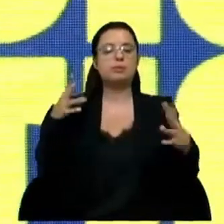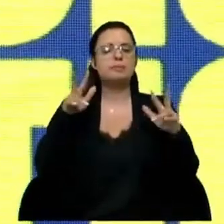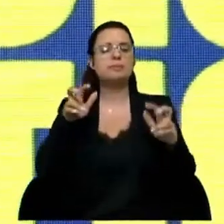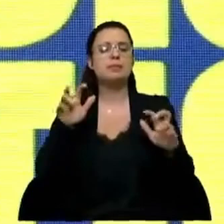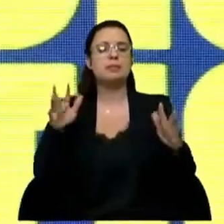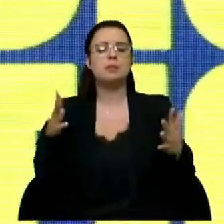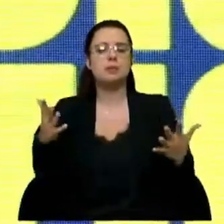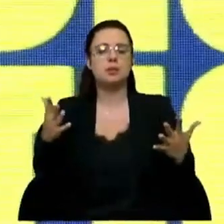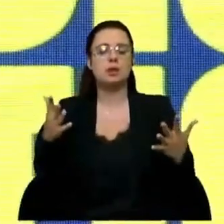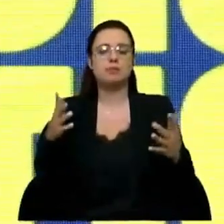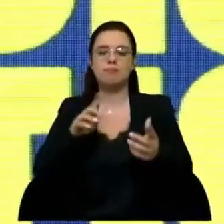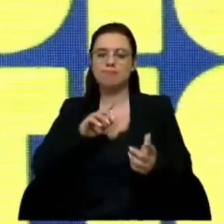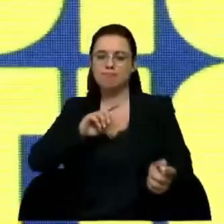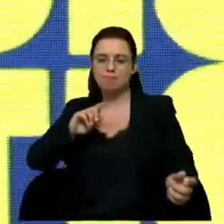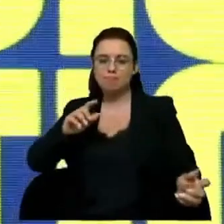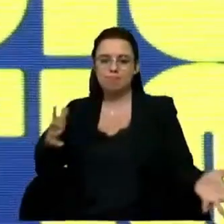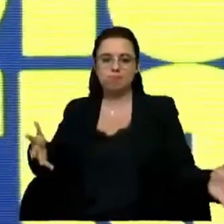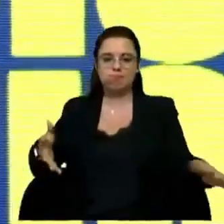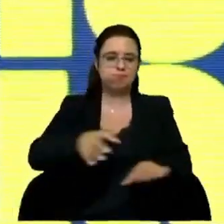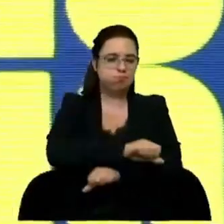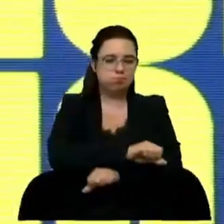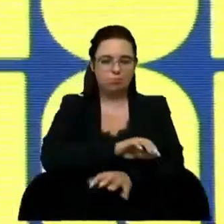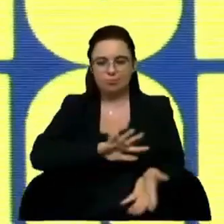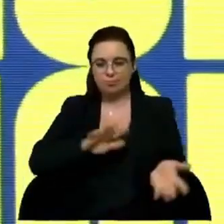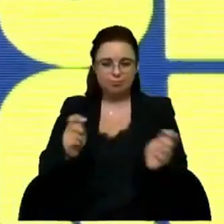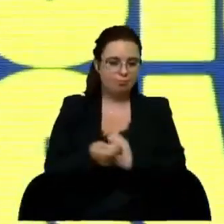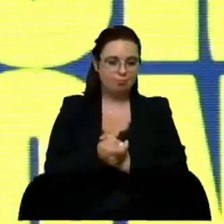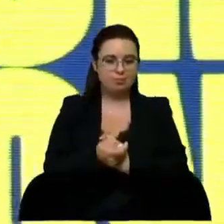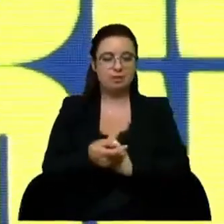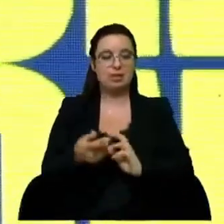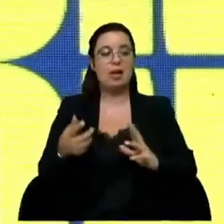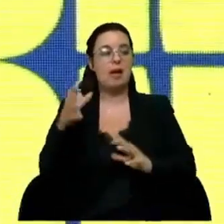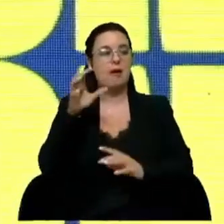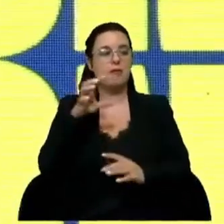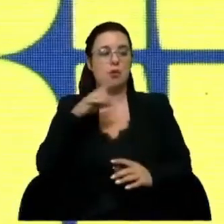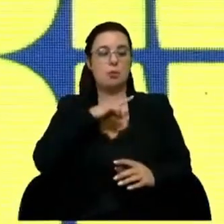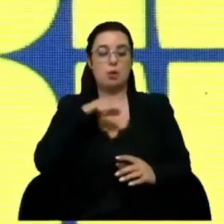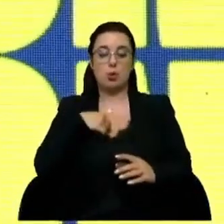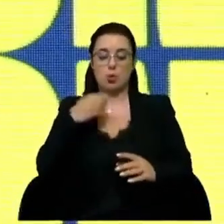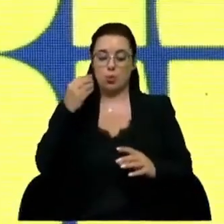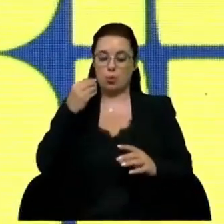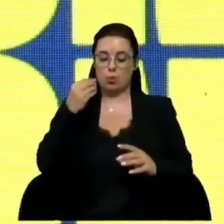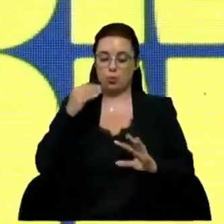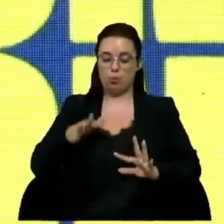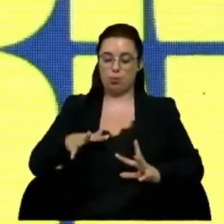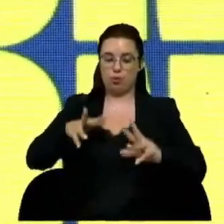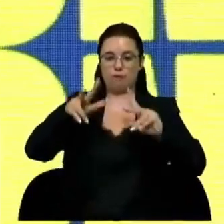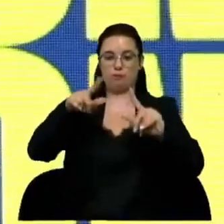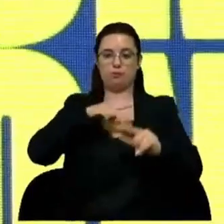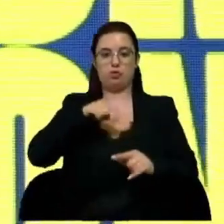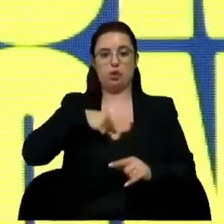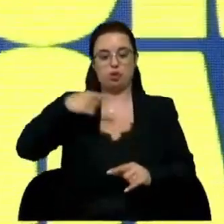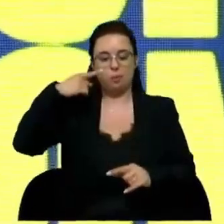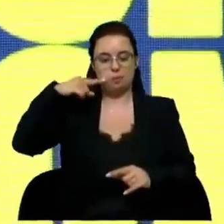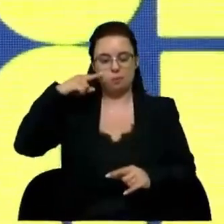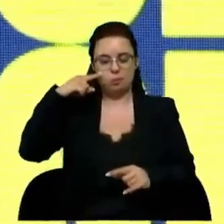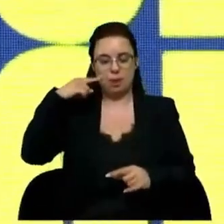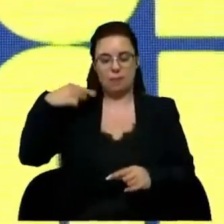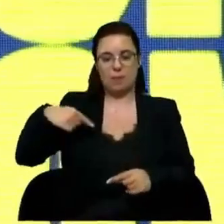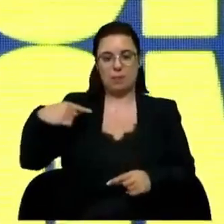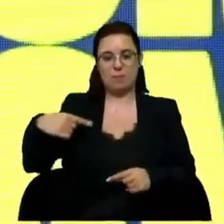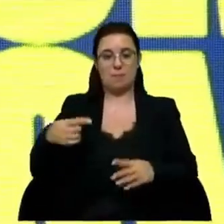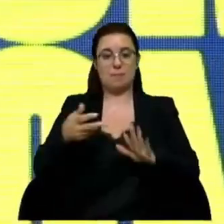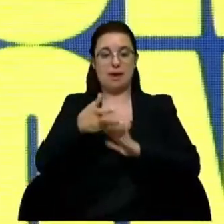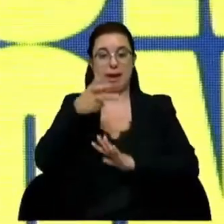Revolution. Porque, muitas vezes, a forma como a evolução que assistimos no dia-a-dia é tão intensa e é tão